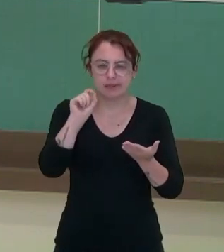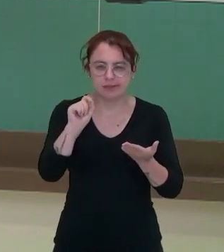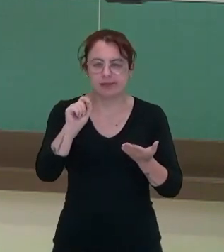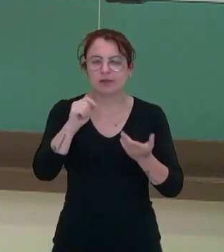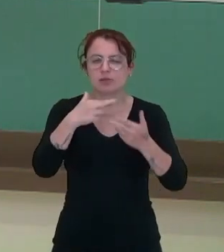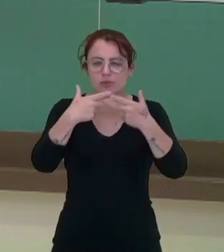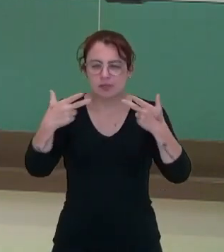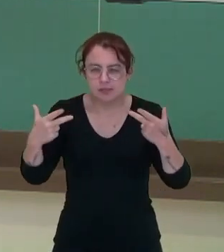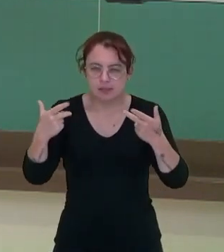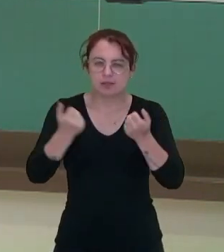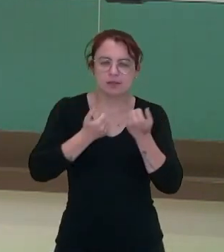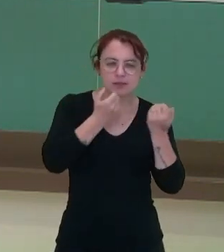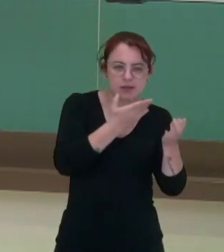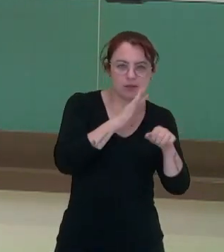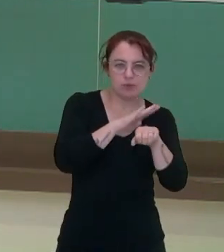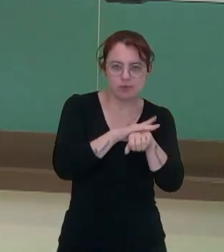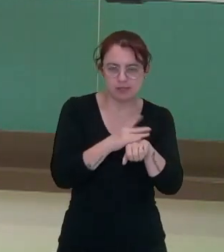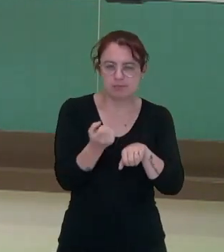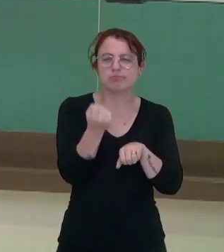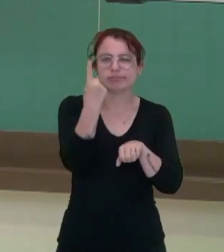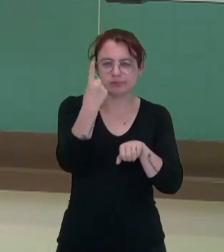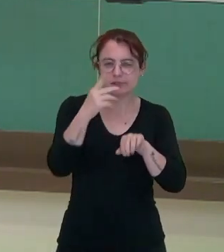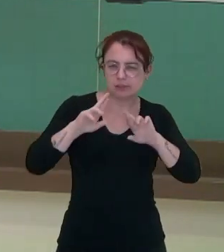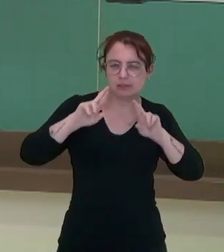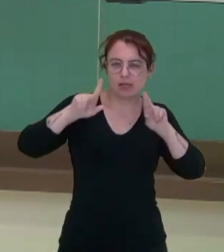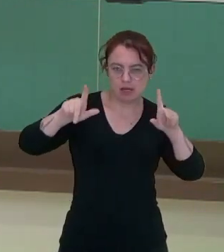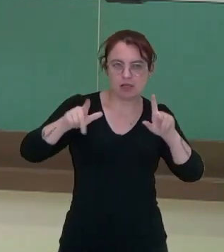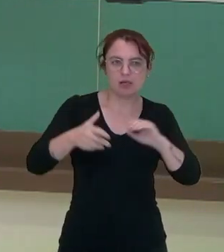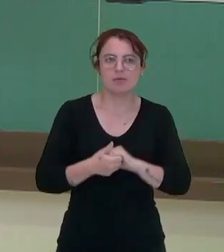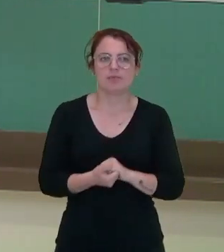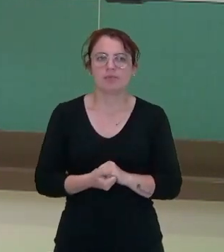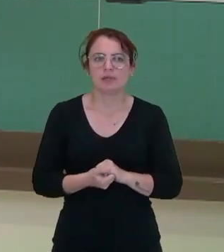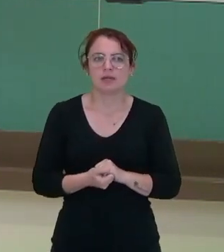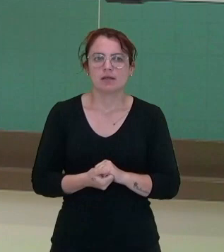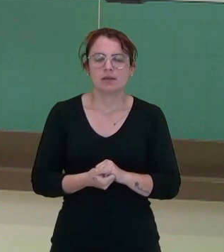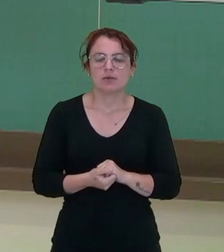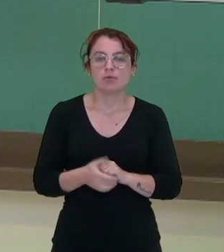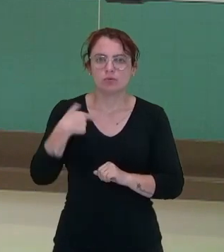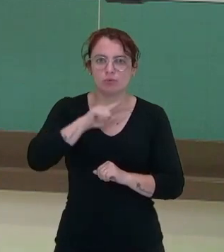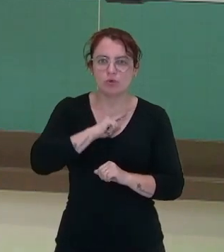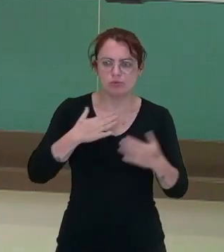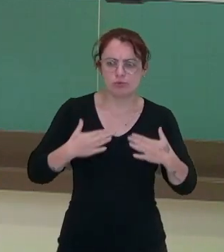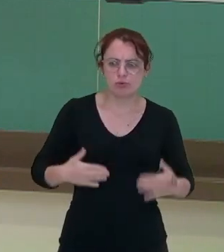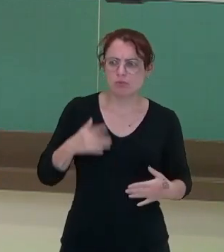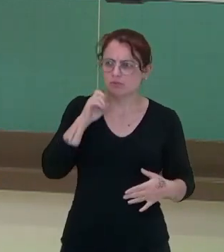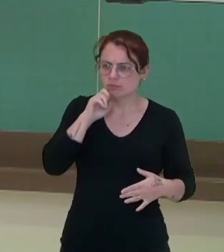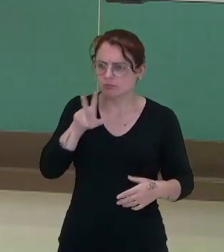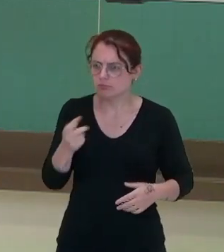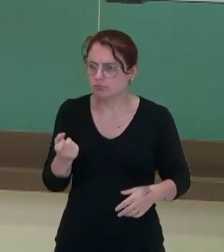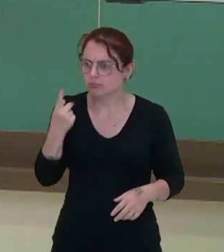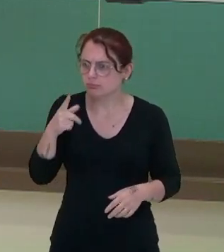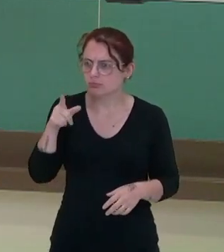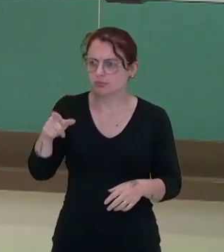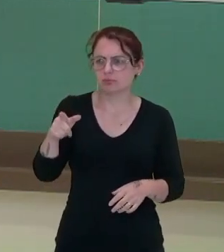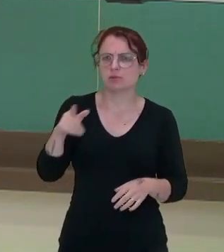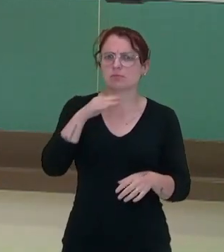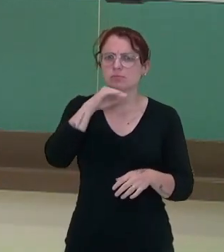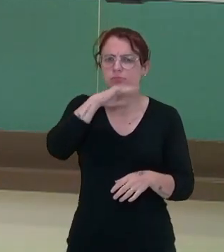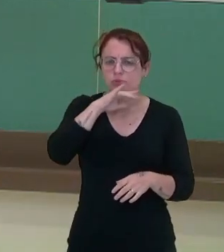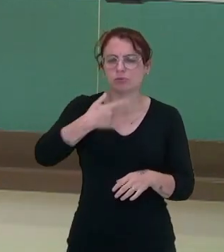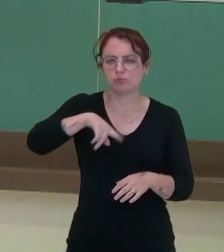doenças, e as partículas estranhas, são entendidas pelo nosso corpo como ameaças. Então o que acontece?